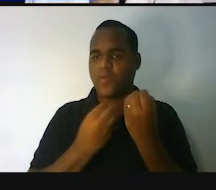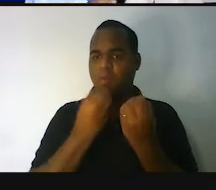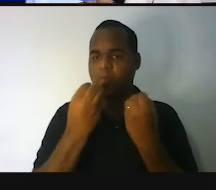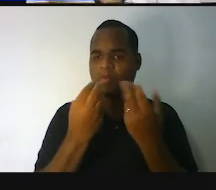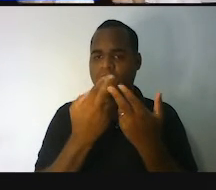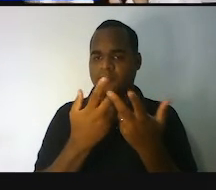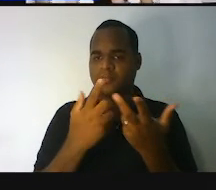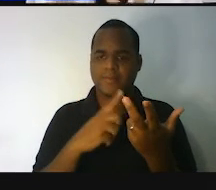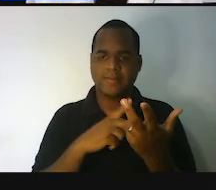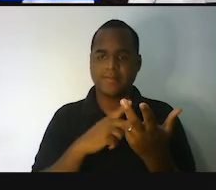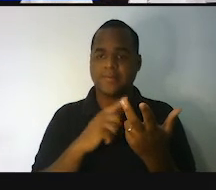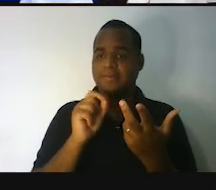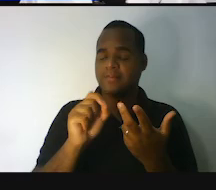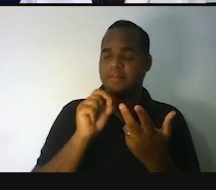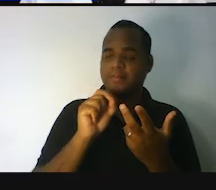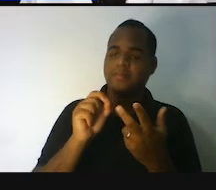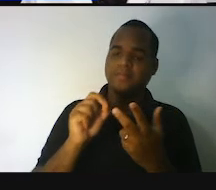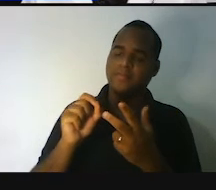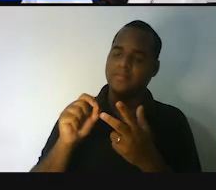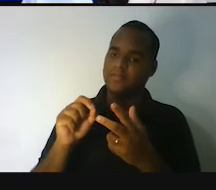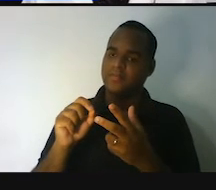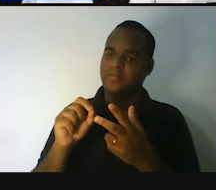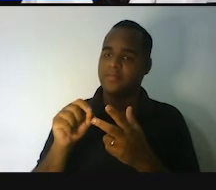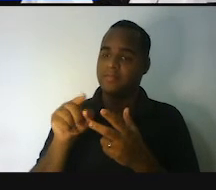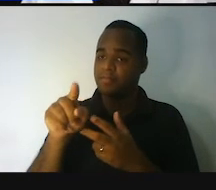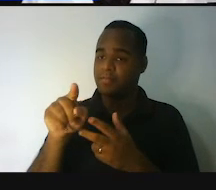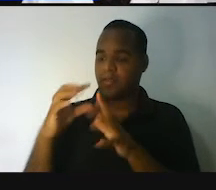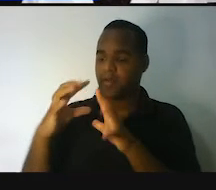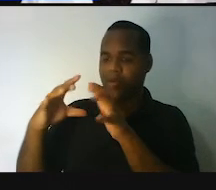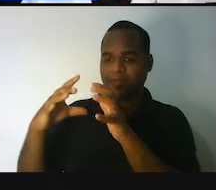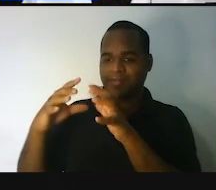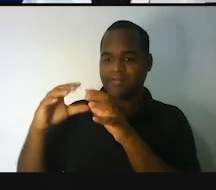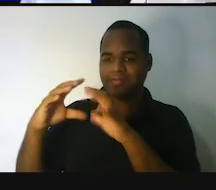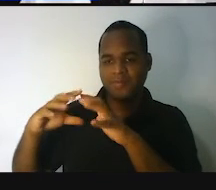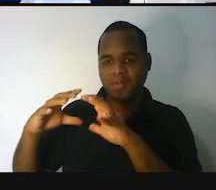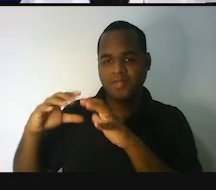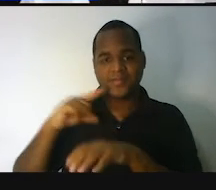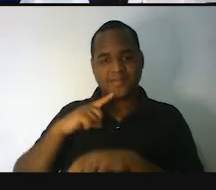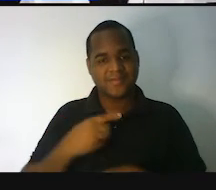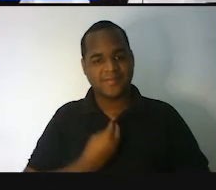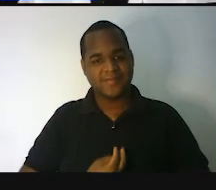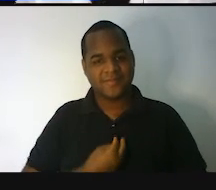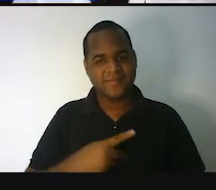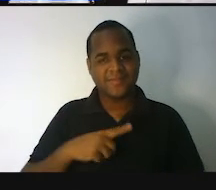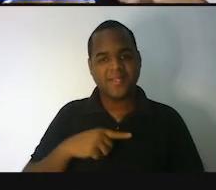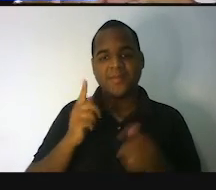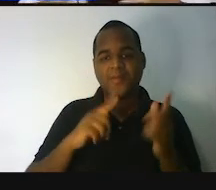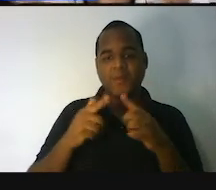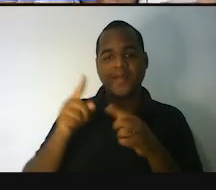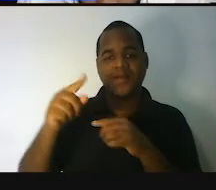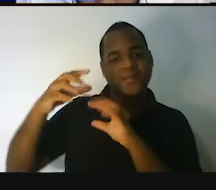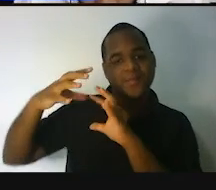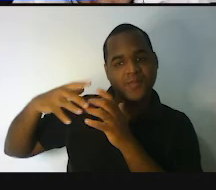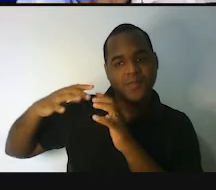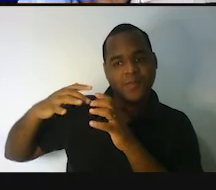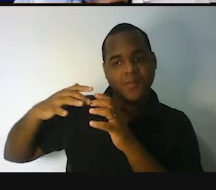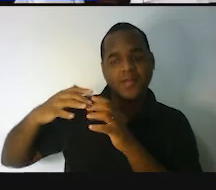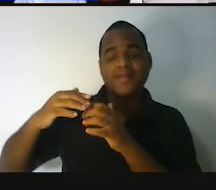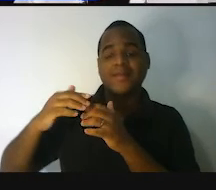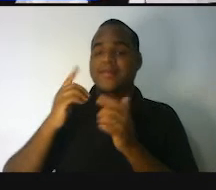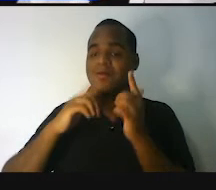ocupa? Quanto de espaço ocupa uma bola como esta? Essa bola